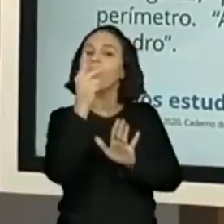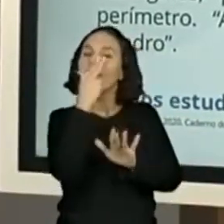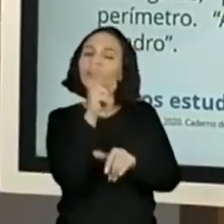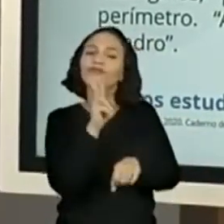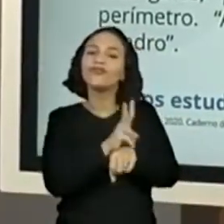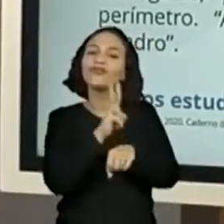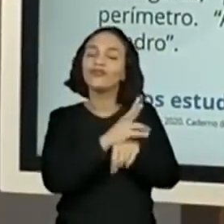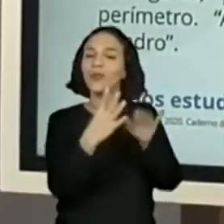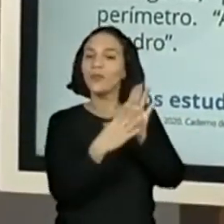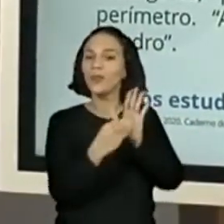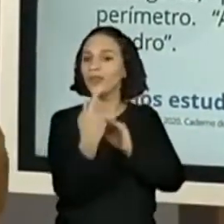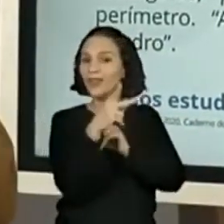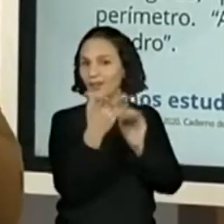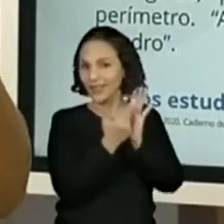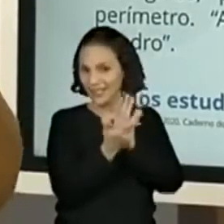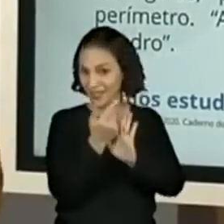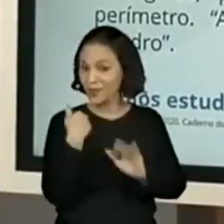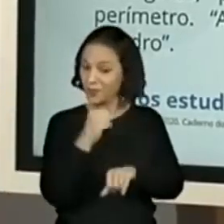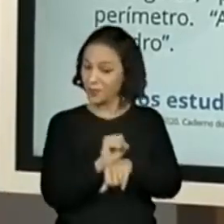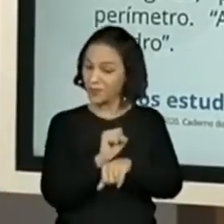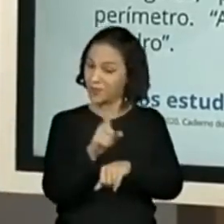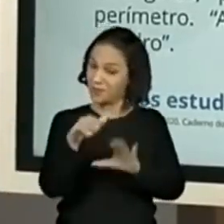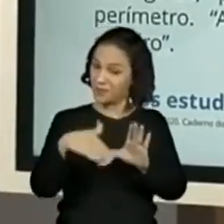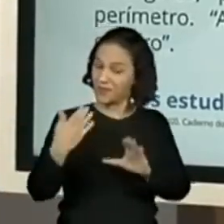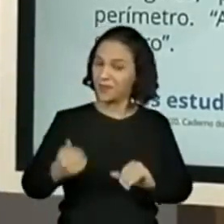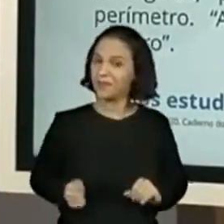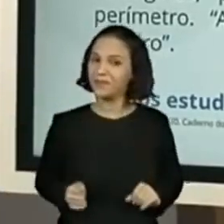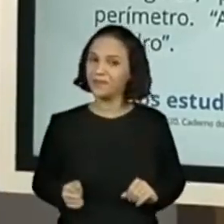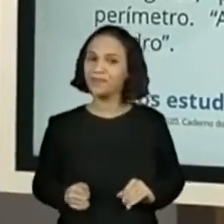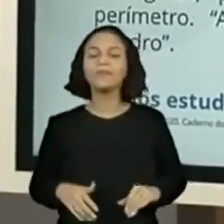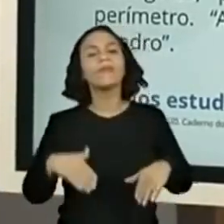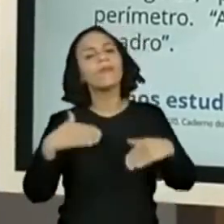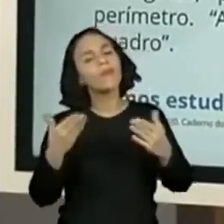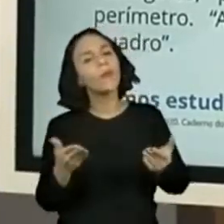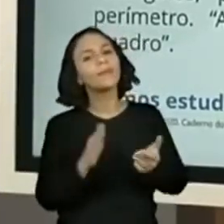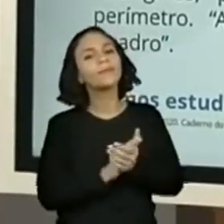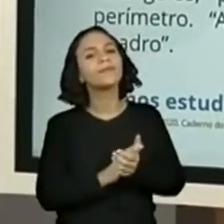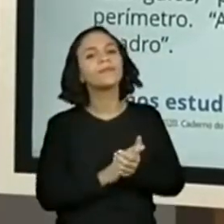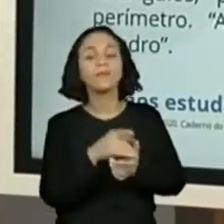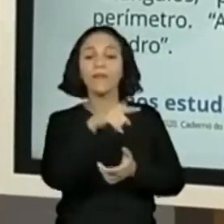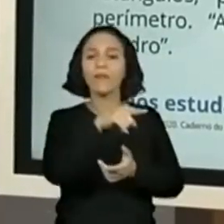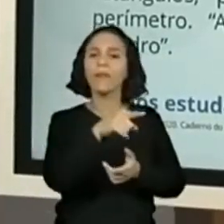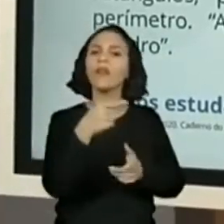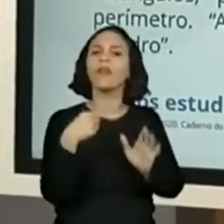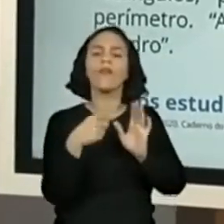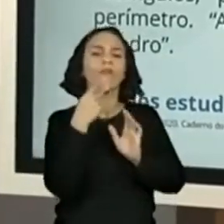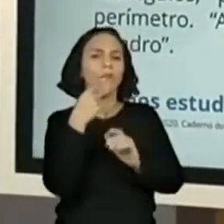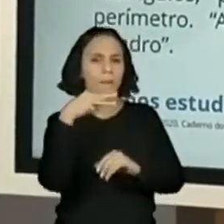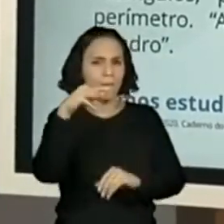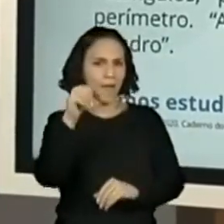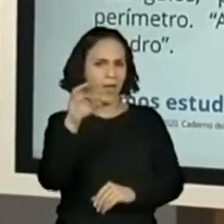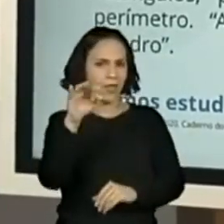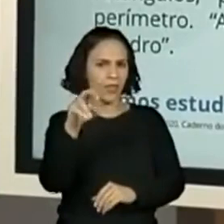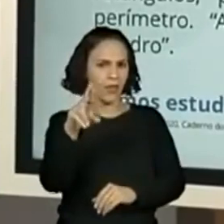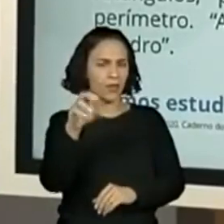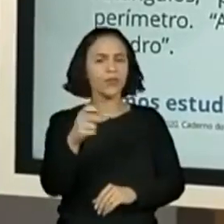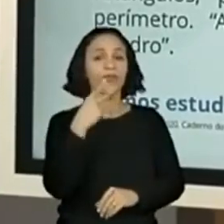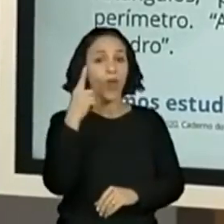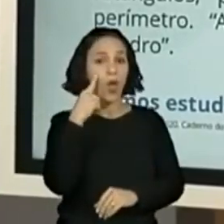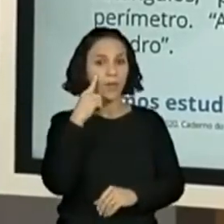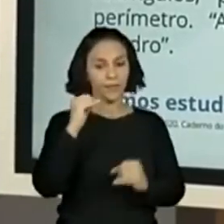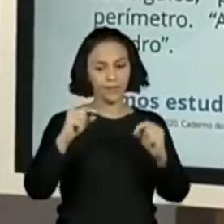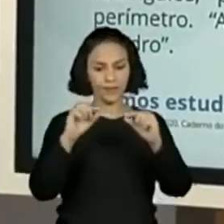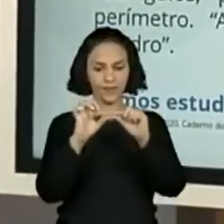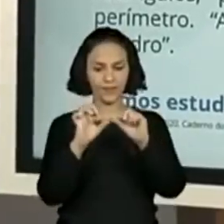Então, vamos lá. A gente estudou, e o Mateus também, junto com a gente. E aí, ele falou, olha, o quadro é de 100 centímetros por 81.